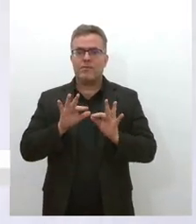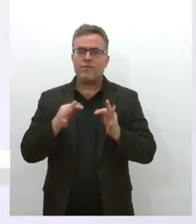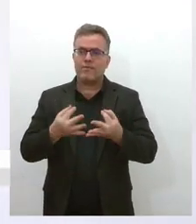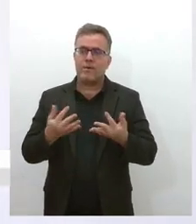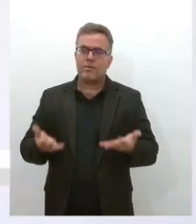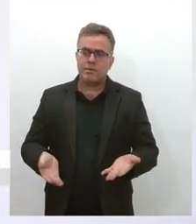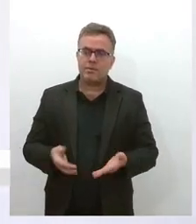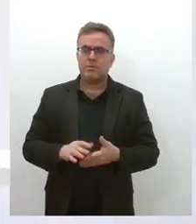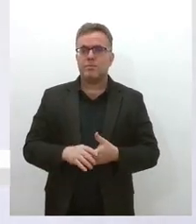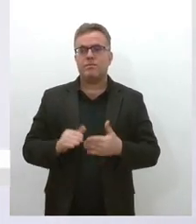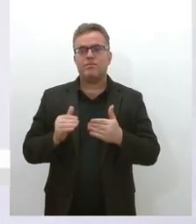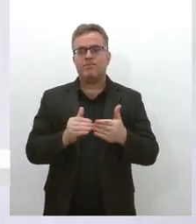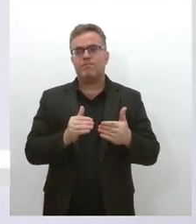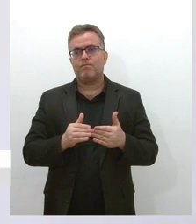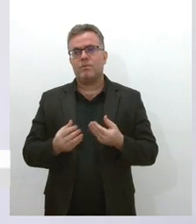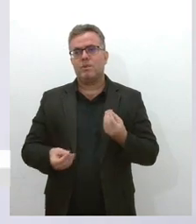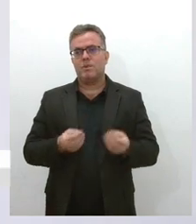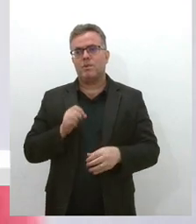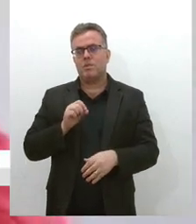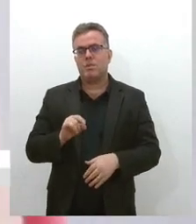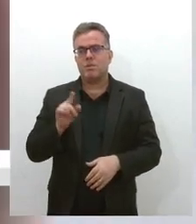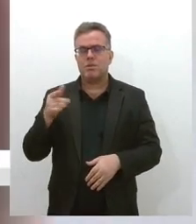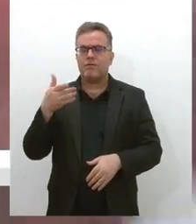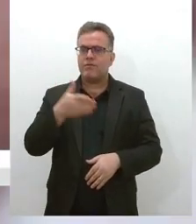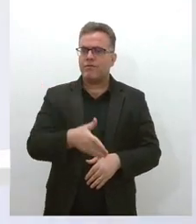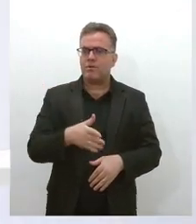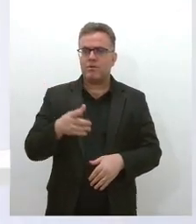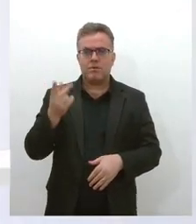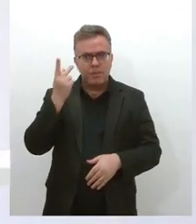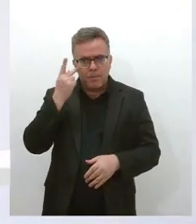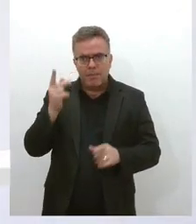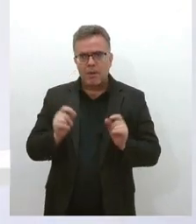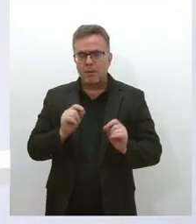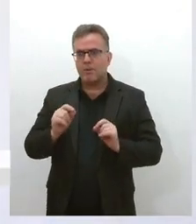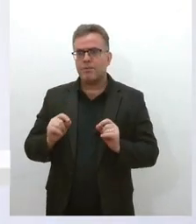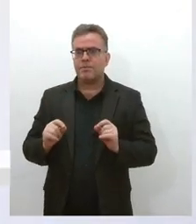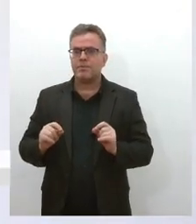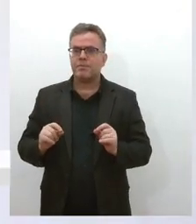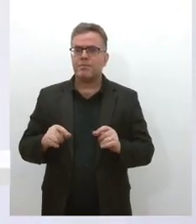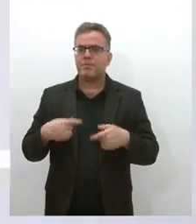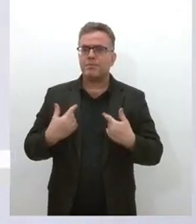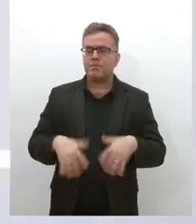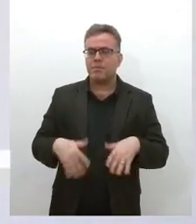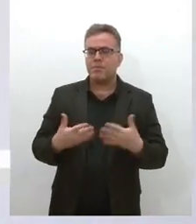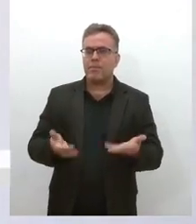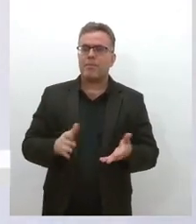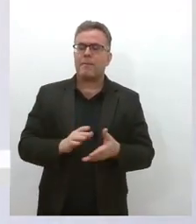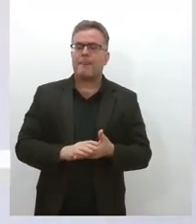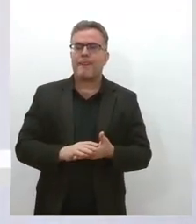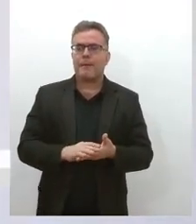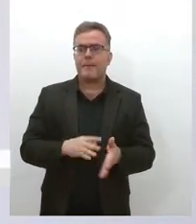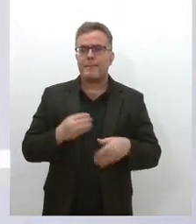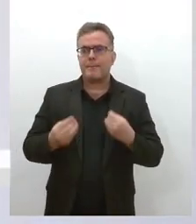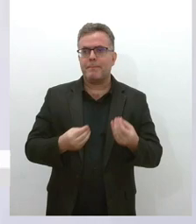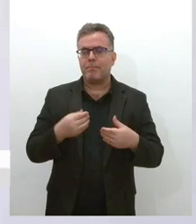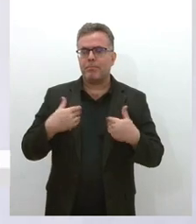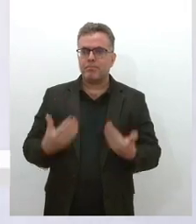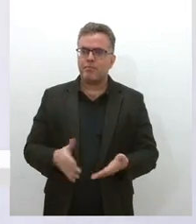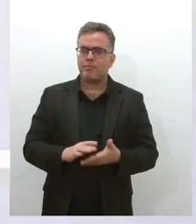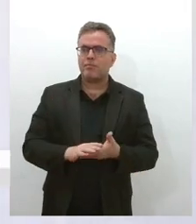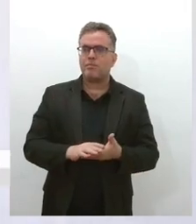condomínios, se você chegar em São Paulo, no Rio, você vai ver condomínios em situação de rua, né, e muitas vezes a gente fica